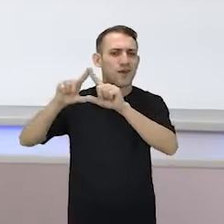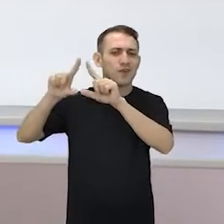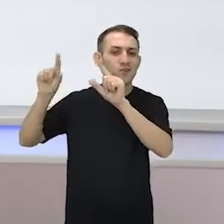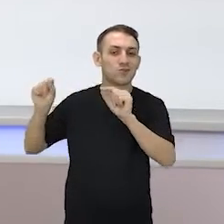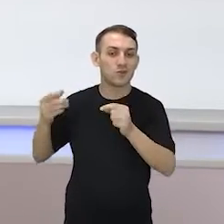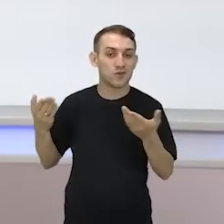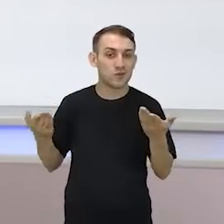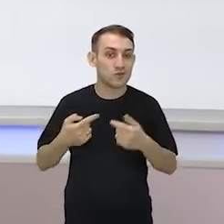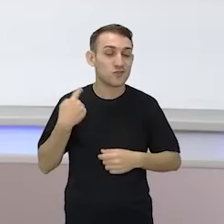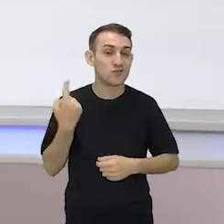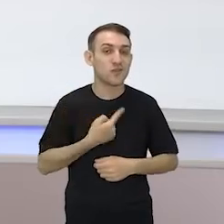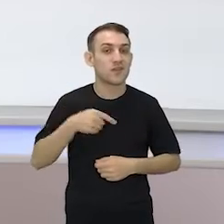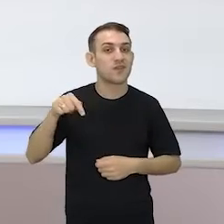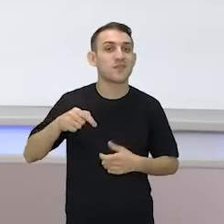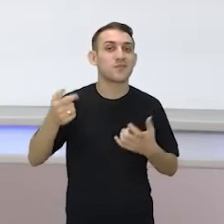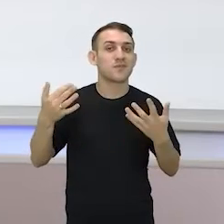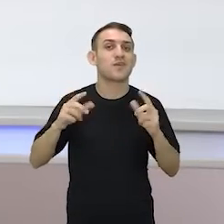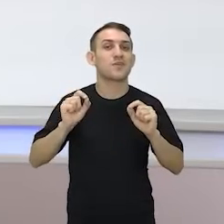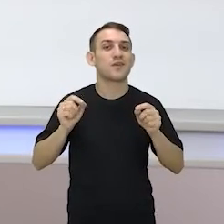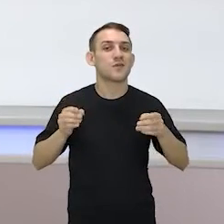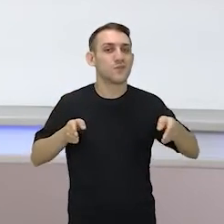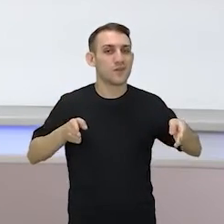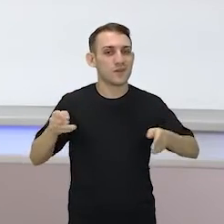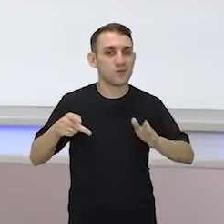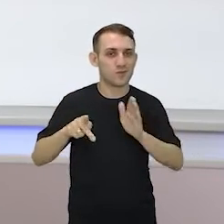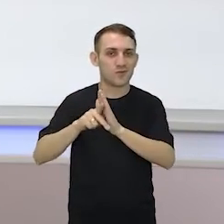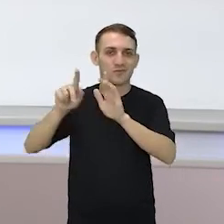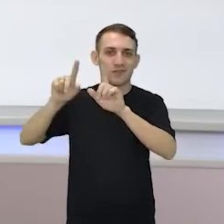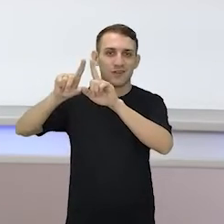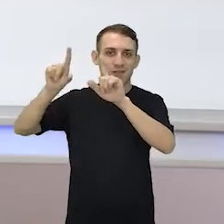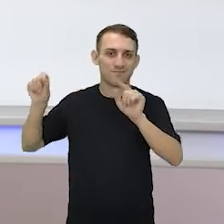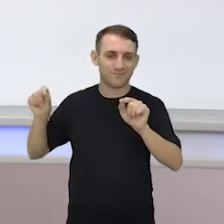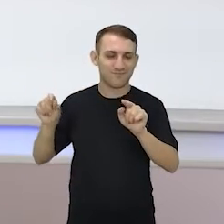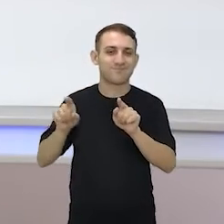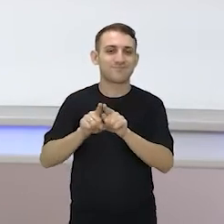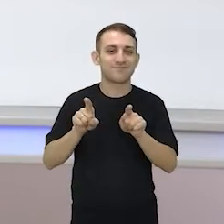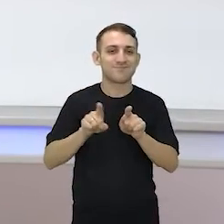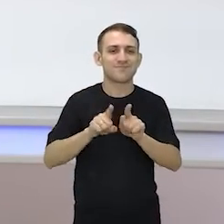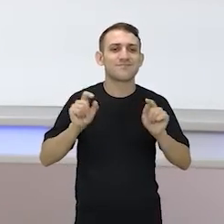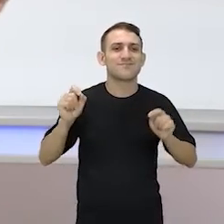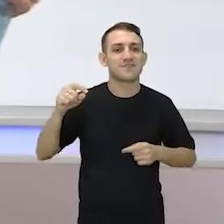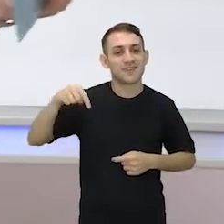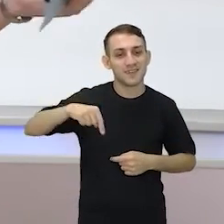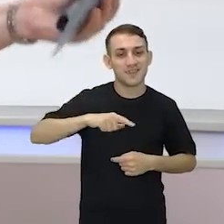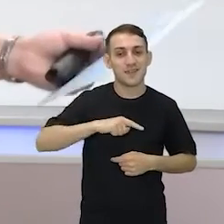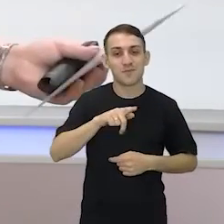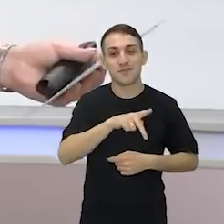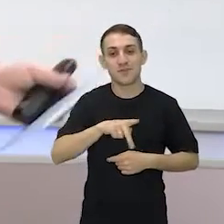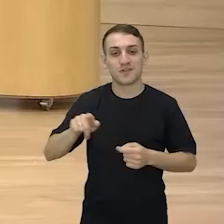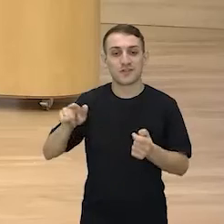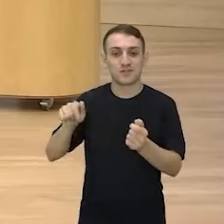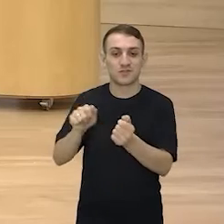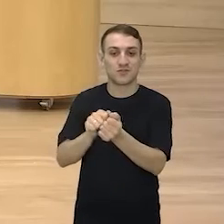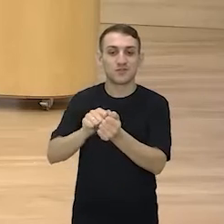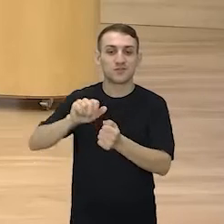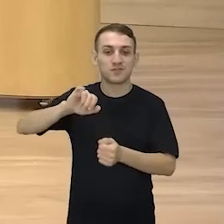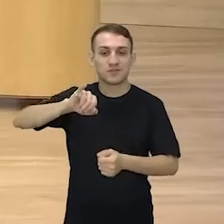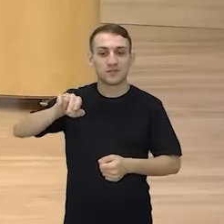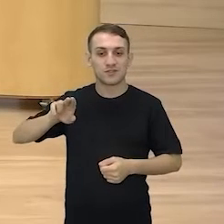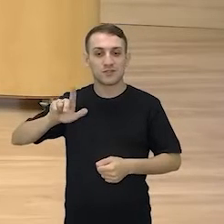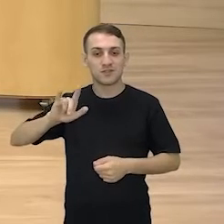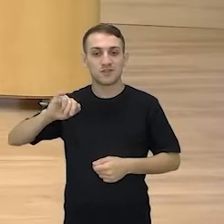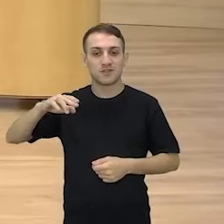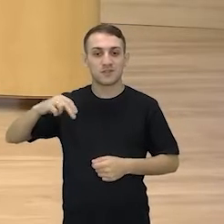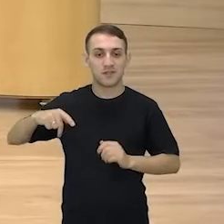Hoje a gente vai falar das fases da lua e para isso eu trouxe a professora Juliana, professora de ciências